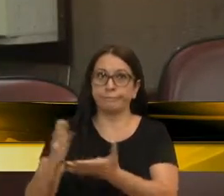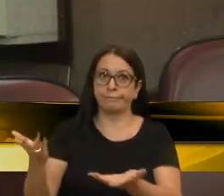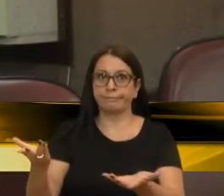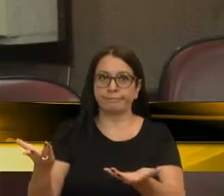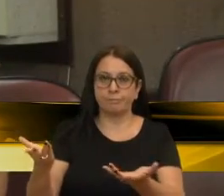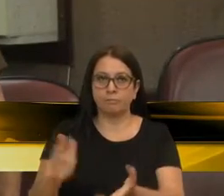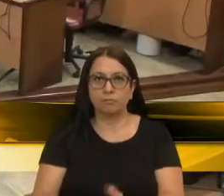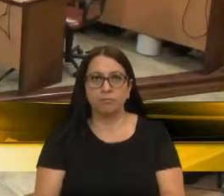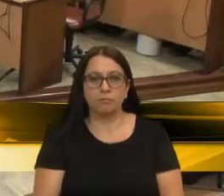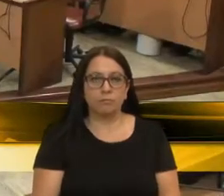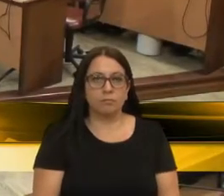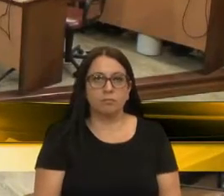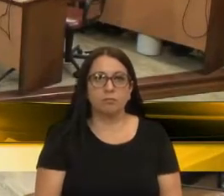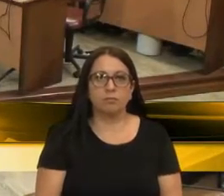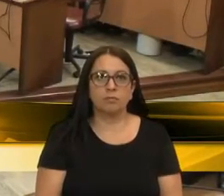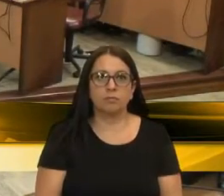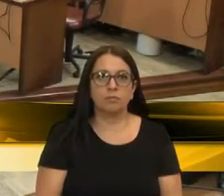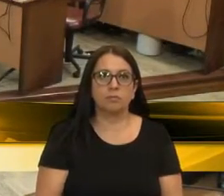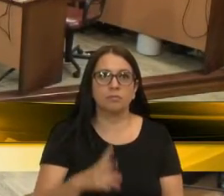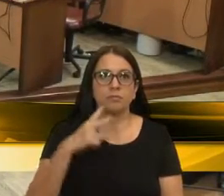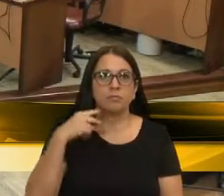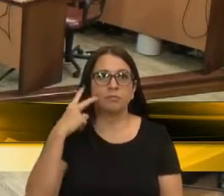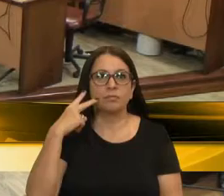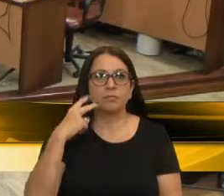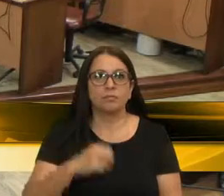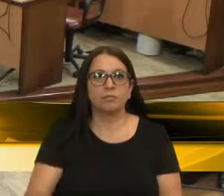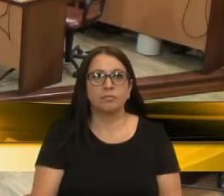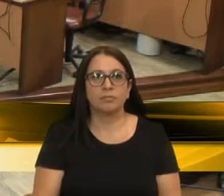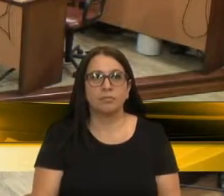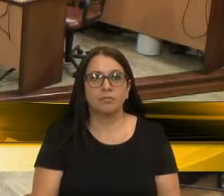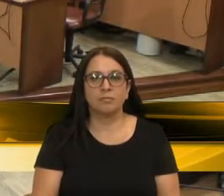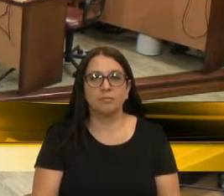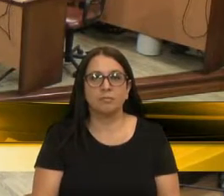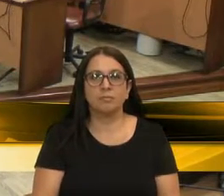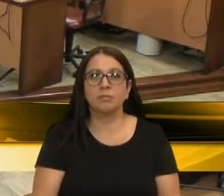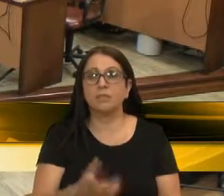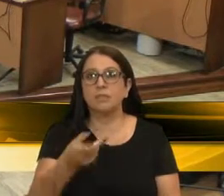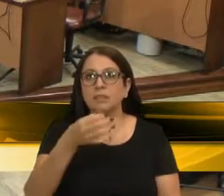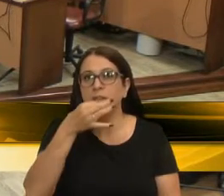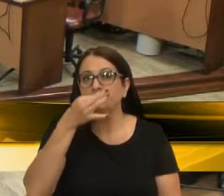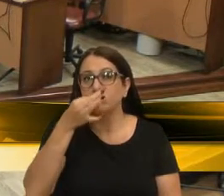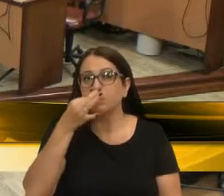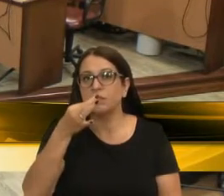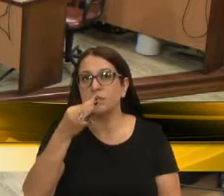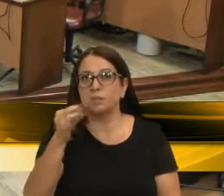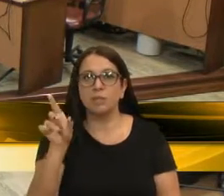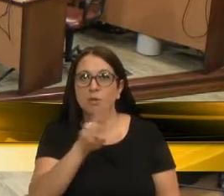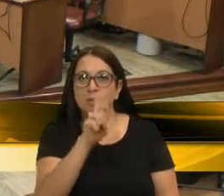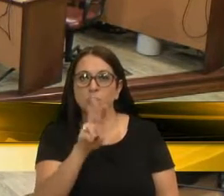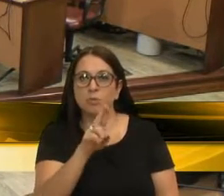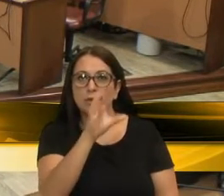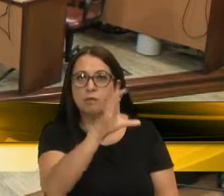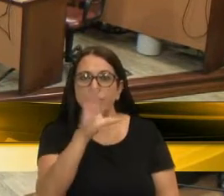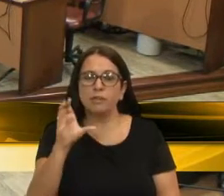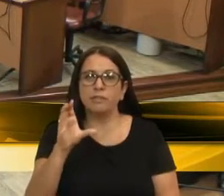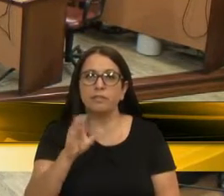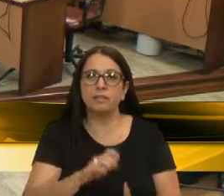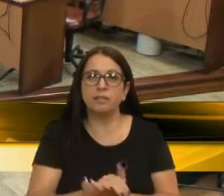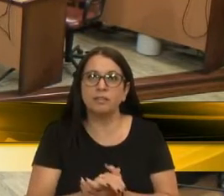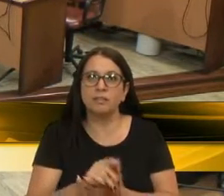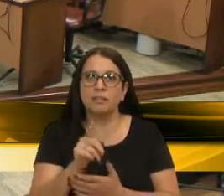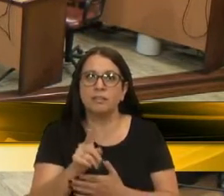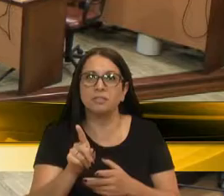Permite uma pequena parte, vereador? Seu a parte, vereador. Dá sugestão ainda, para quem ainda não conseguiu ocupar um CC na